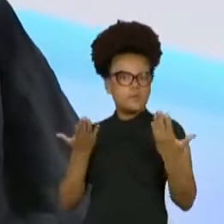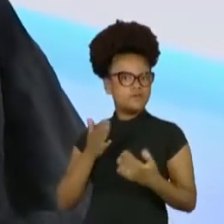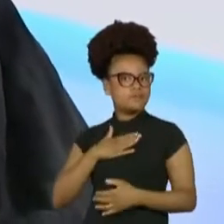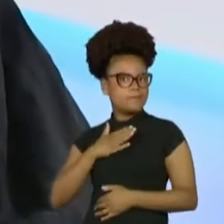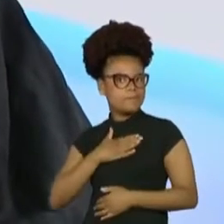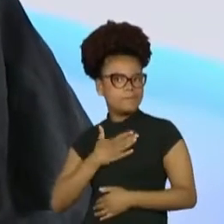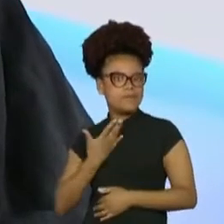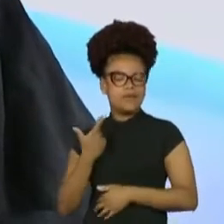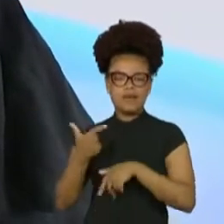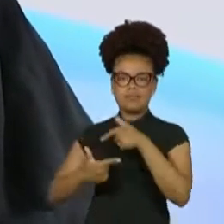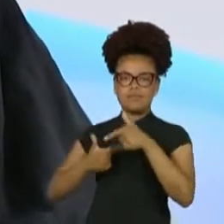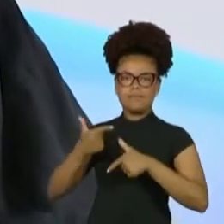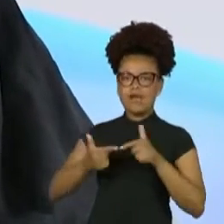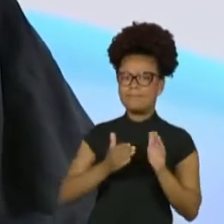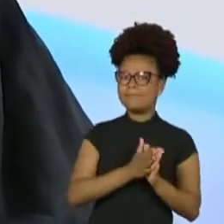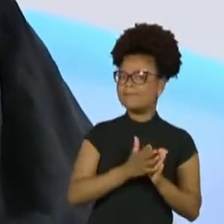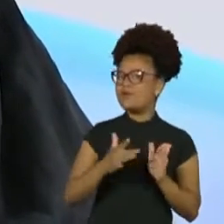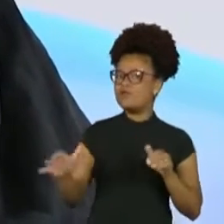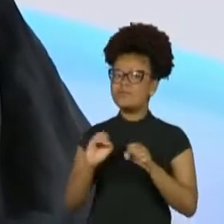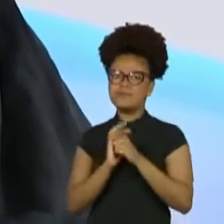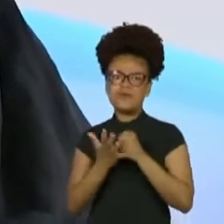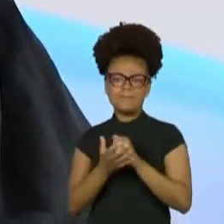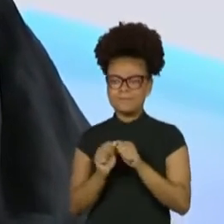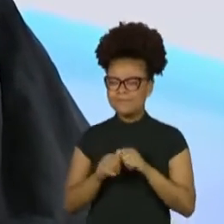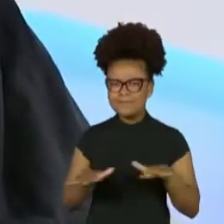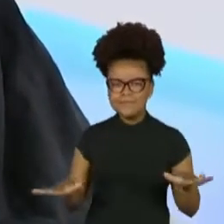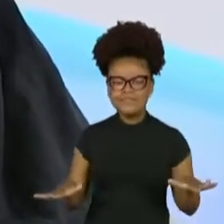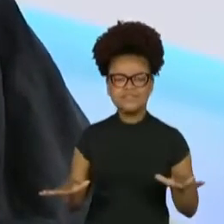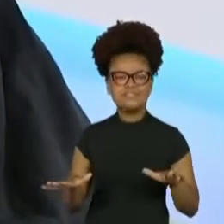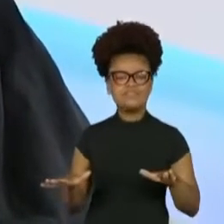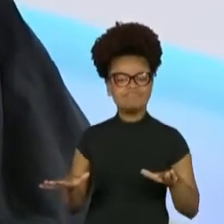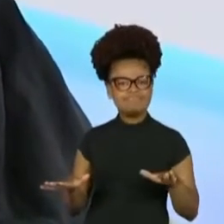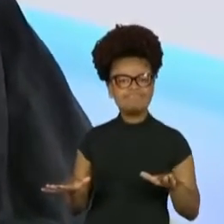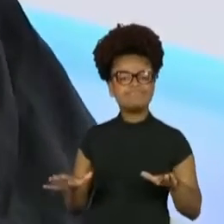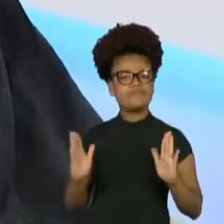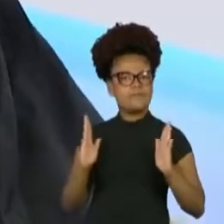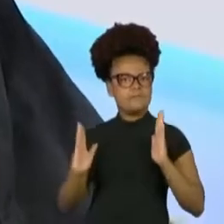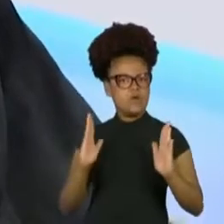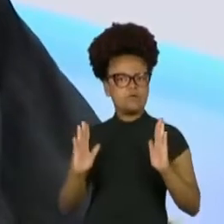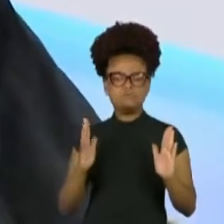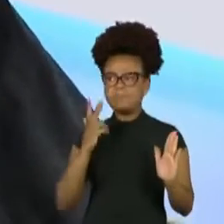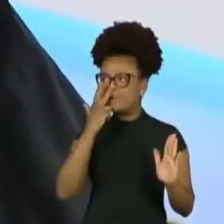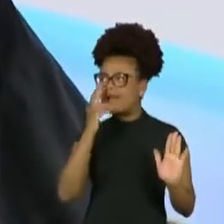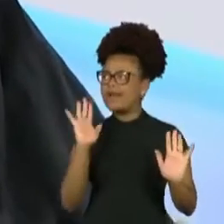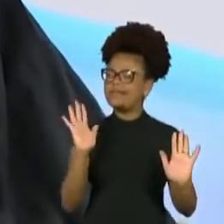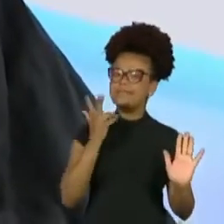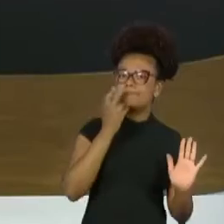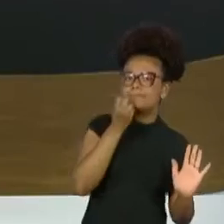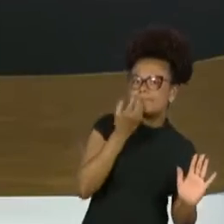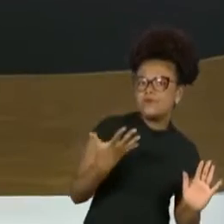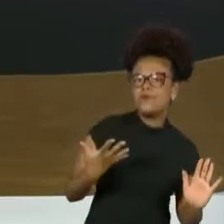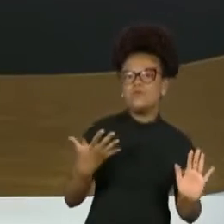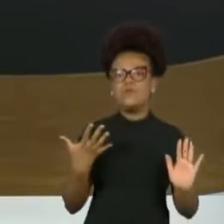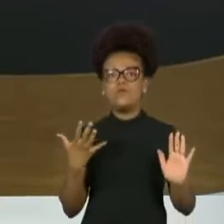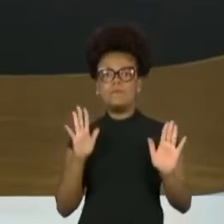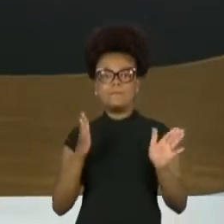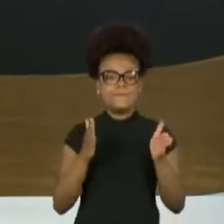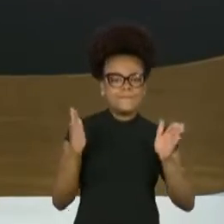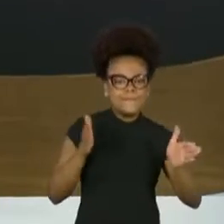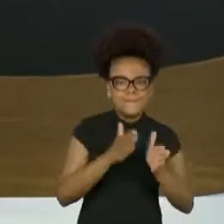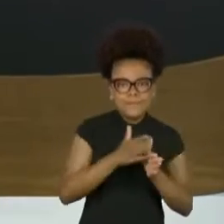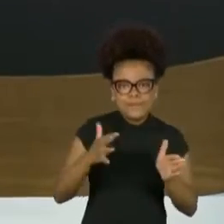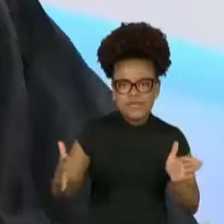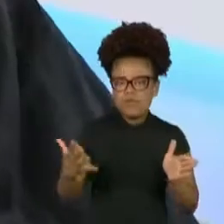a pandemia. O bom disso é que passou mais rápido para mim. Eu não tive